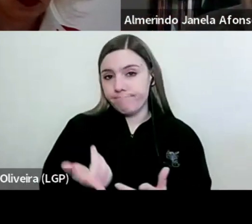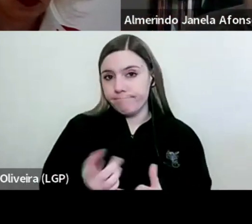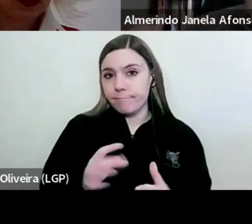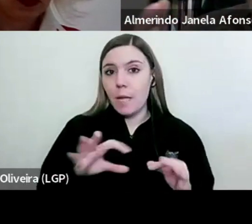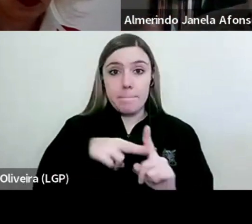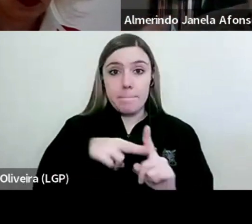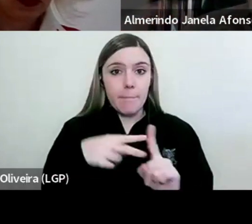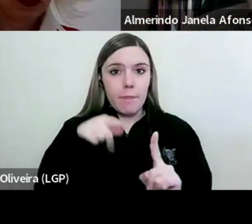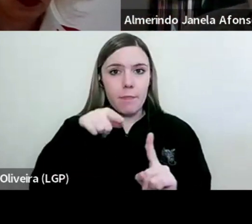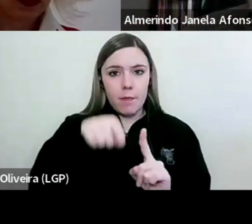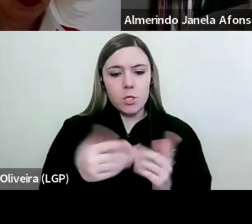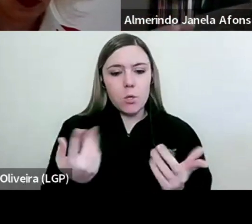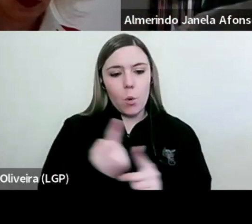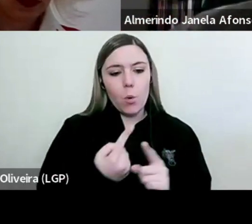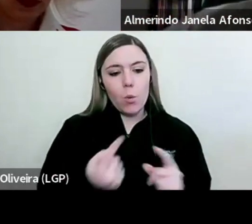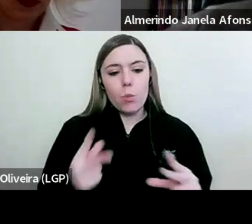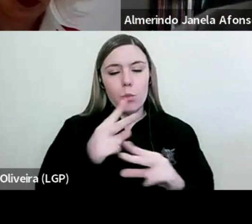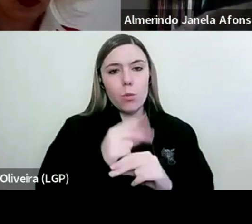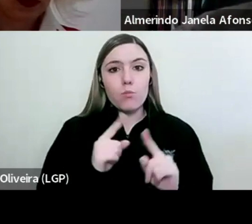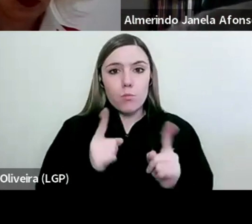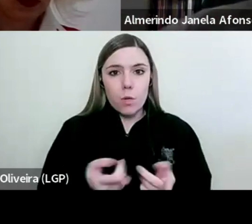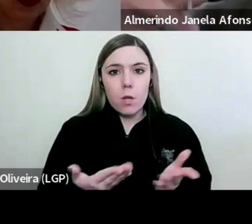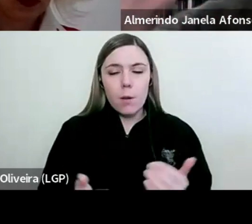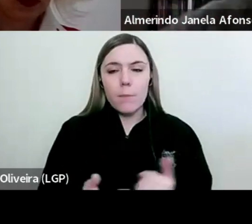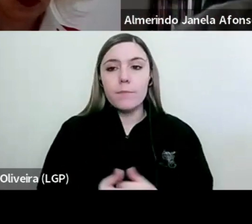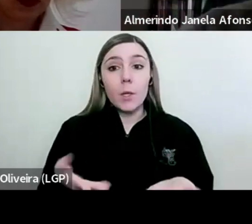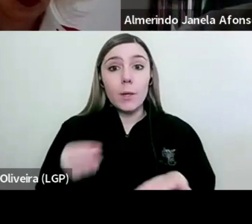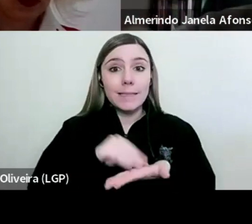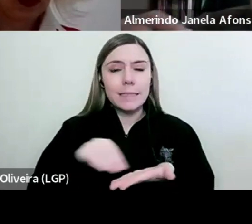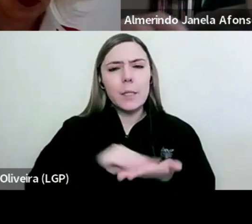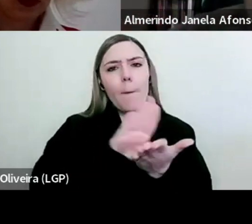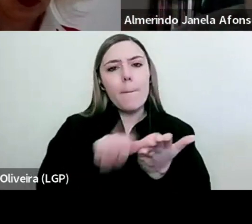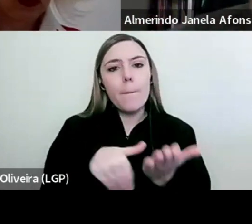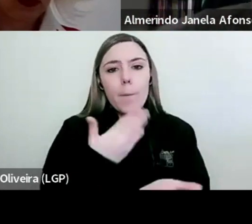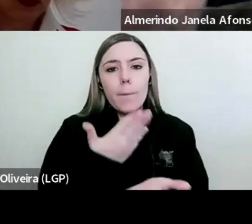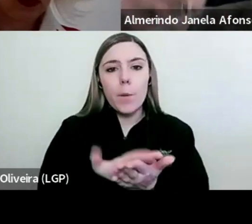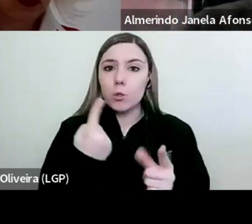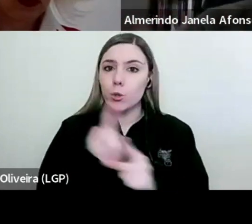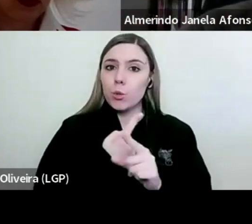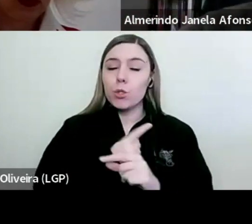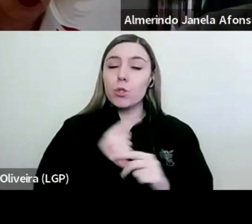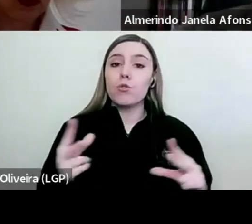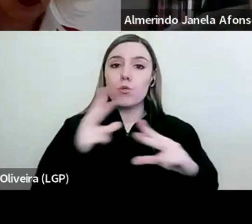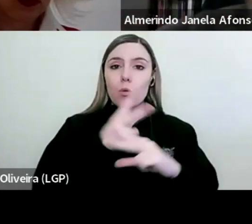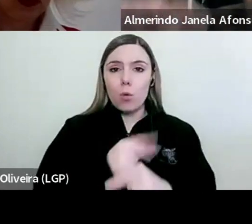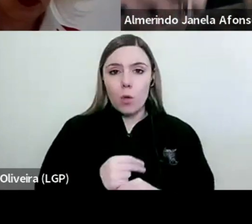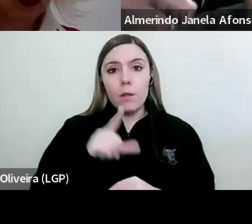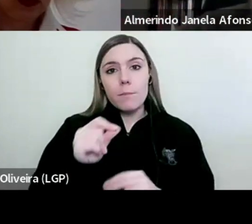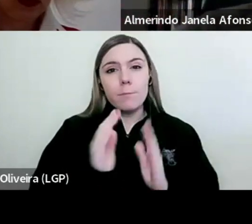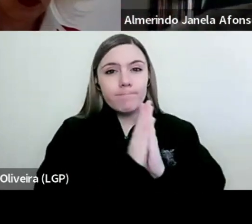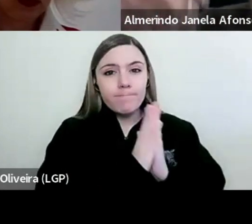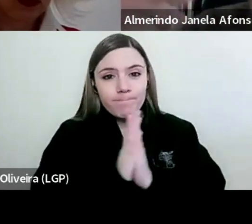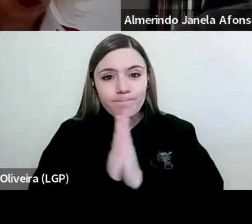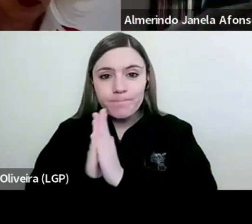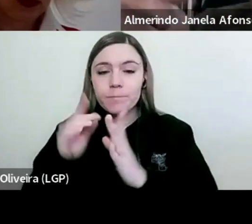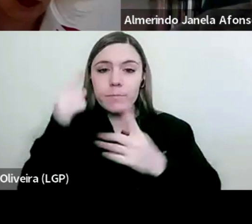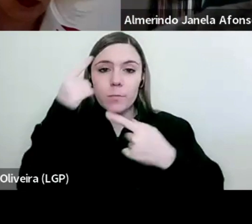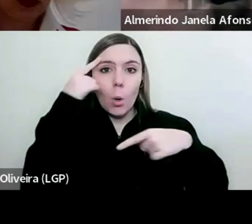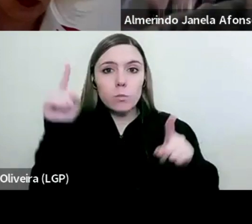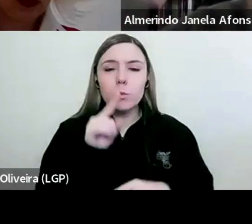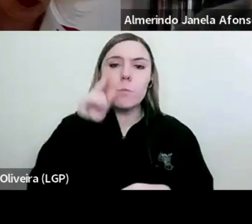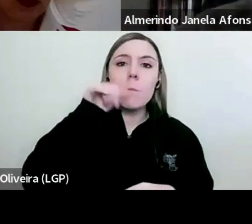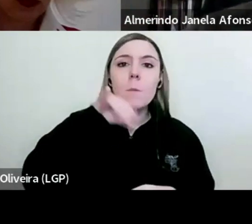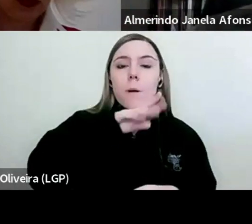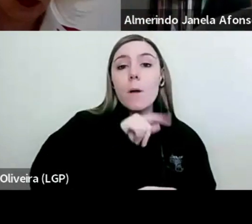inovação agora introduzida. Portanto, a Secretaria propunha uma inovação e fazia um apelo aos professores, aos pais, aos